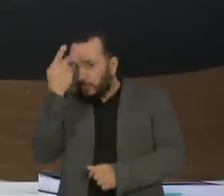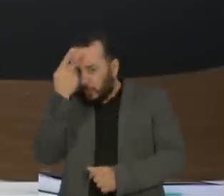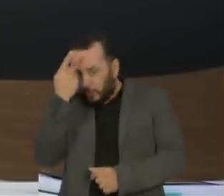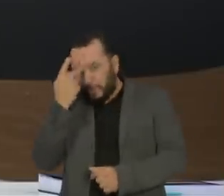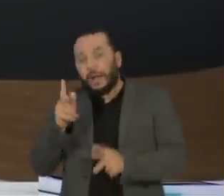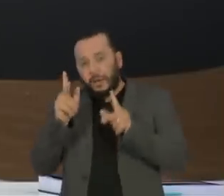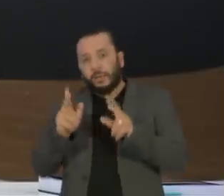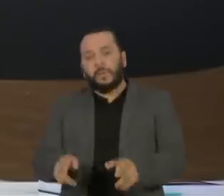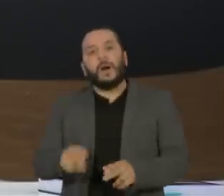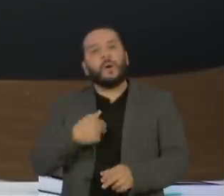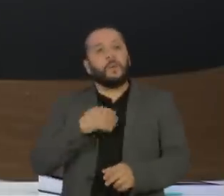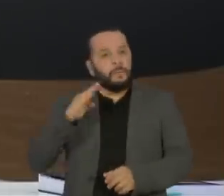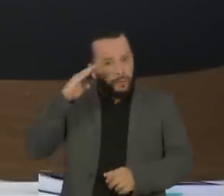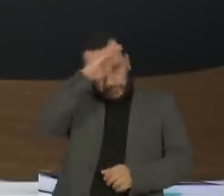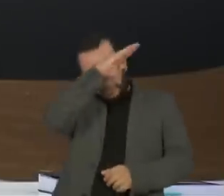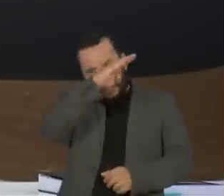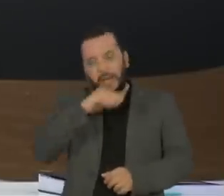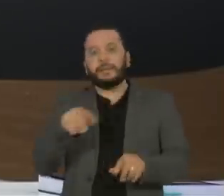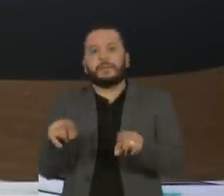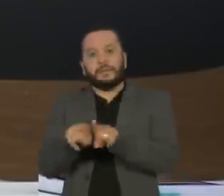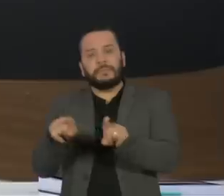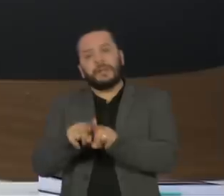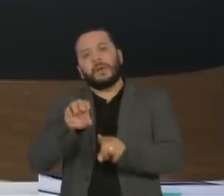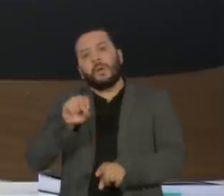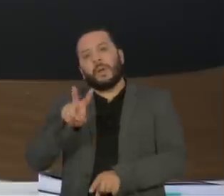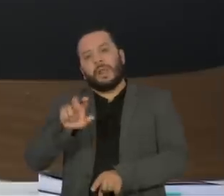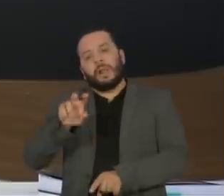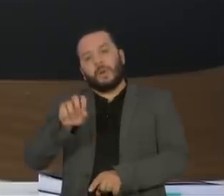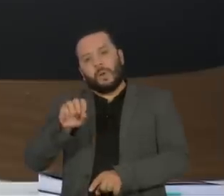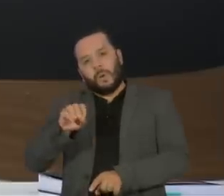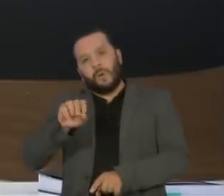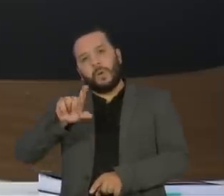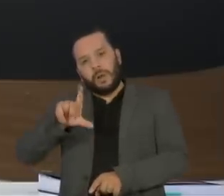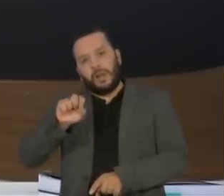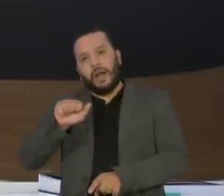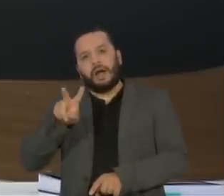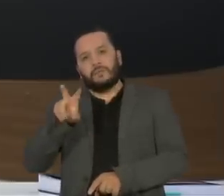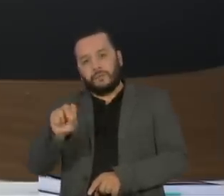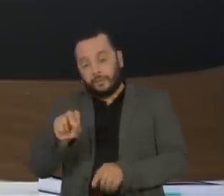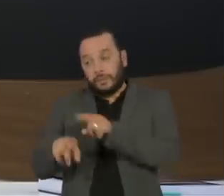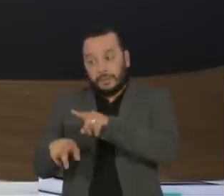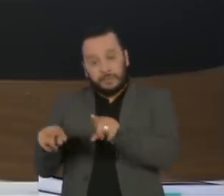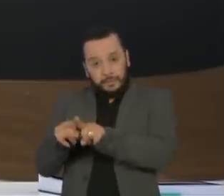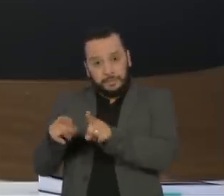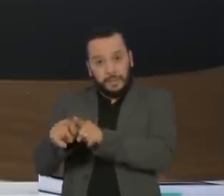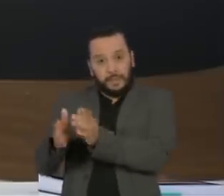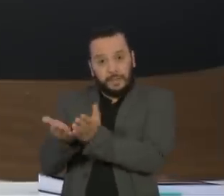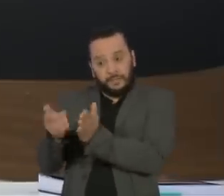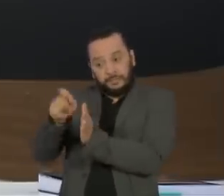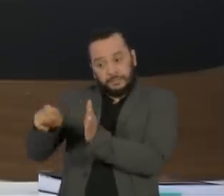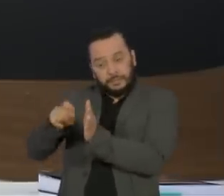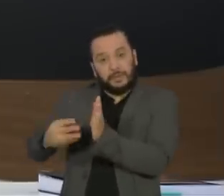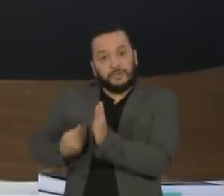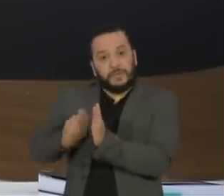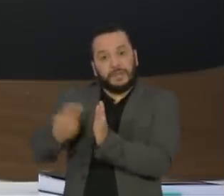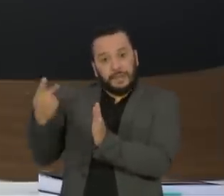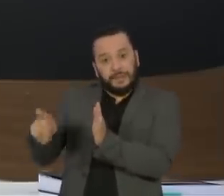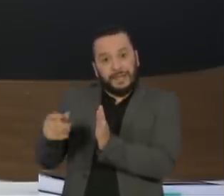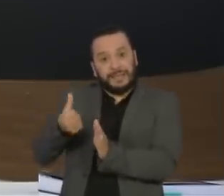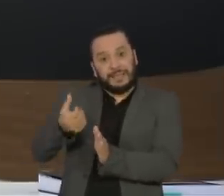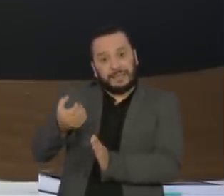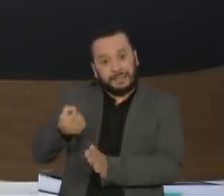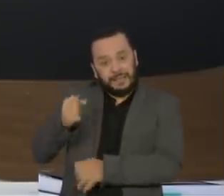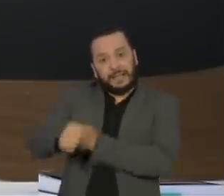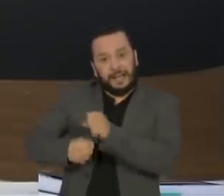Carvalho, por exemplo. Como diz o título da segunda parte da sua autobiografia lançada neste ano, são 60 anos